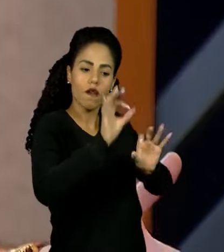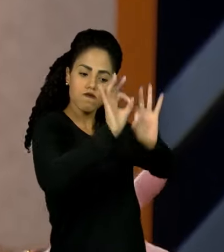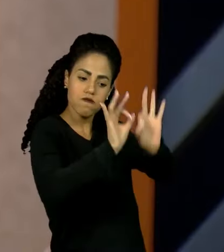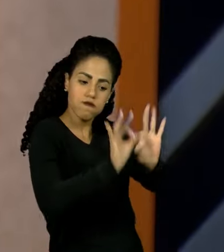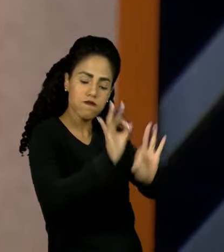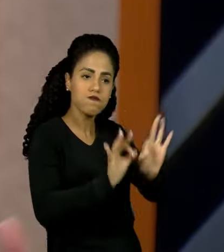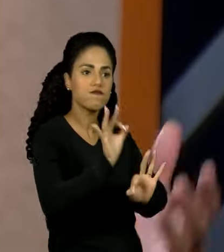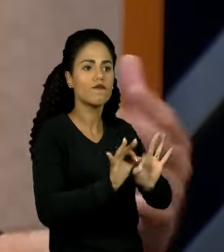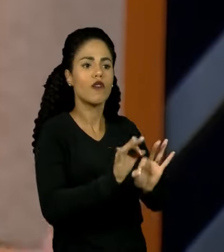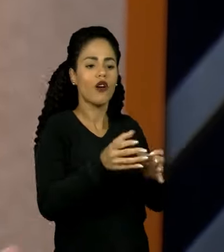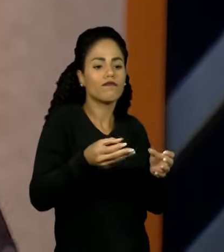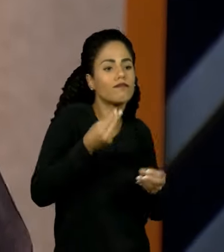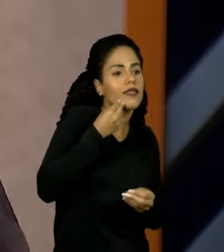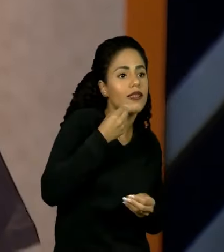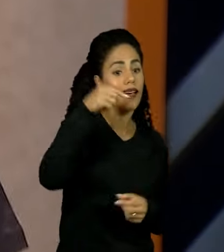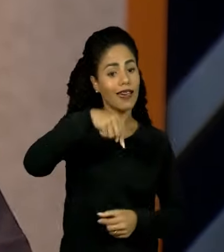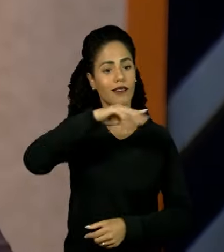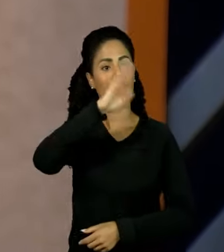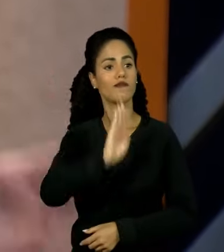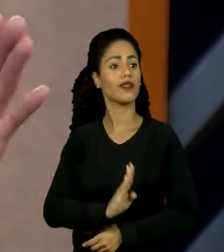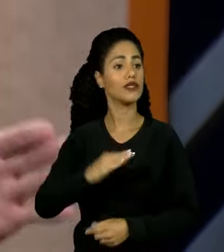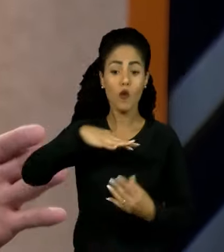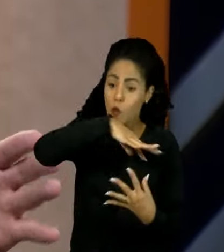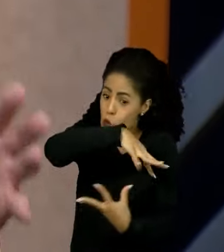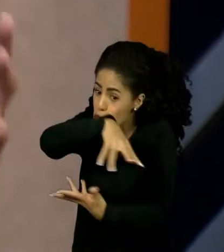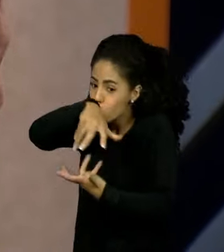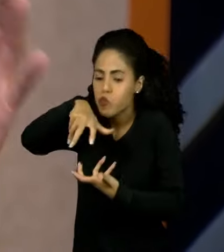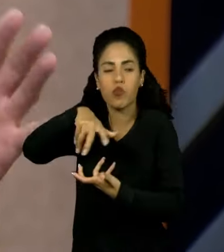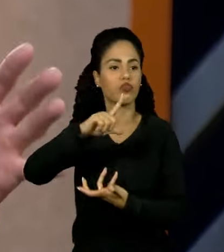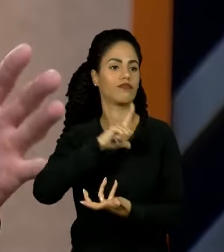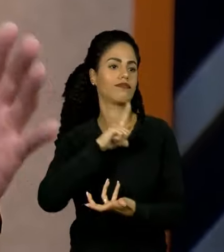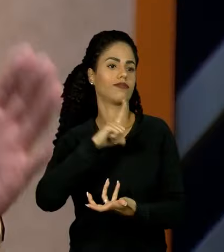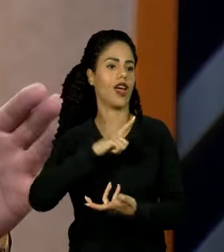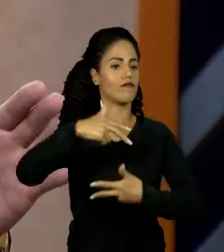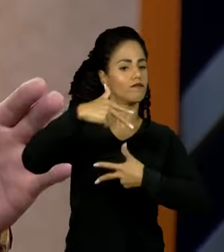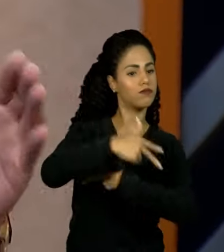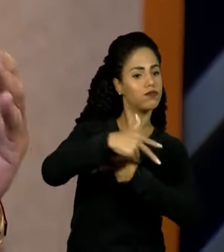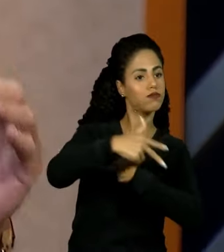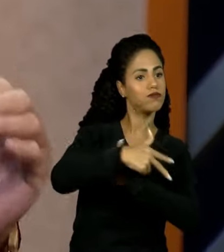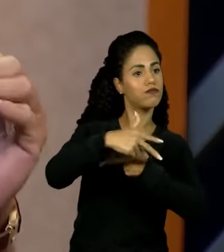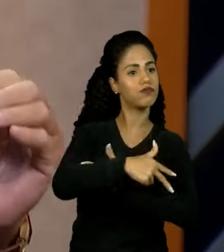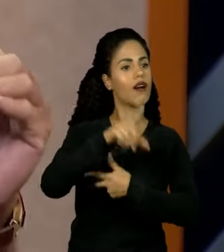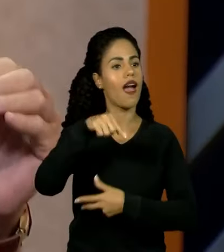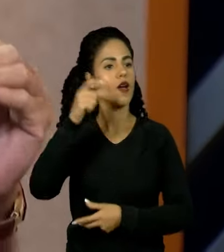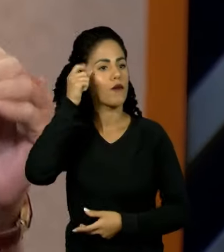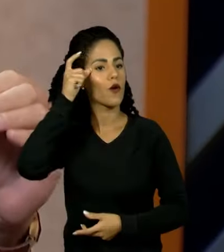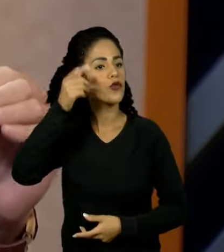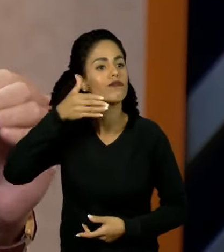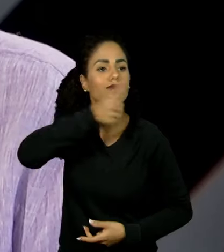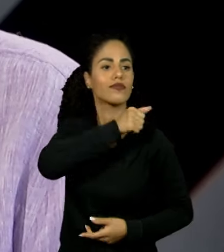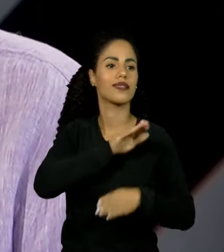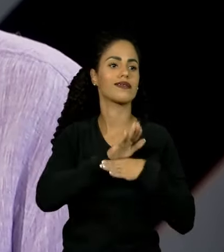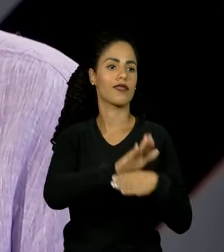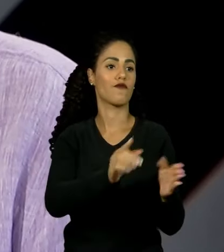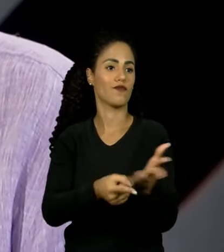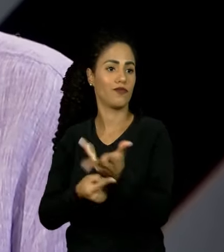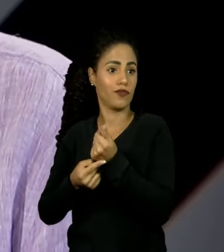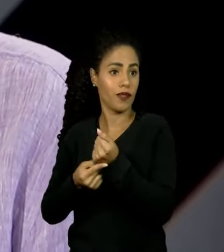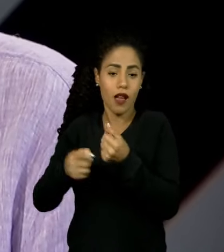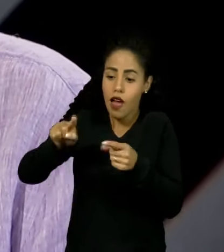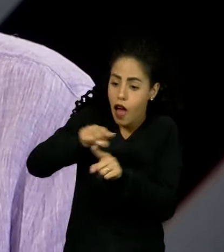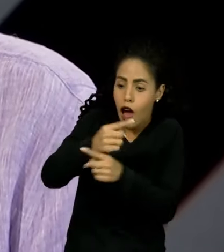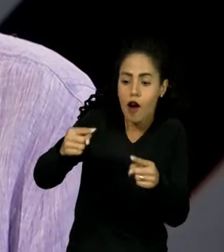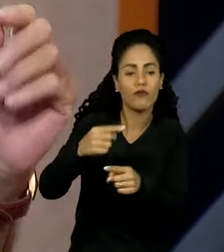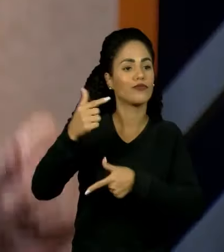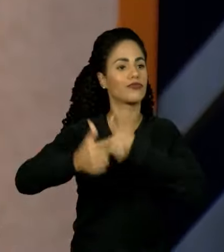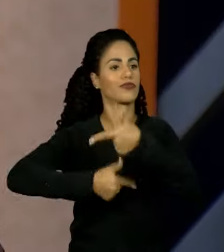aperfeiçoado, e veio pro Brasil e hoje ele tá no mundo todo. Então, eu costumo dizer que o hip-hop é uma cultura que salva vidas no mundo todo. A música já é